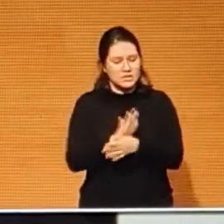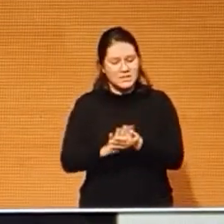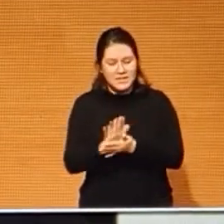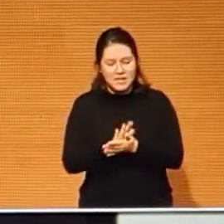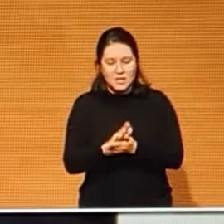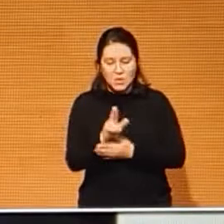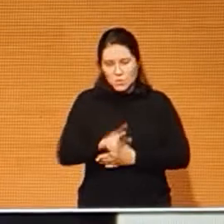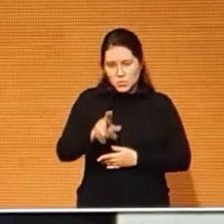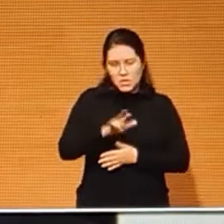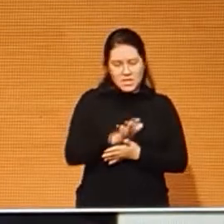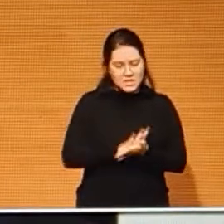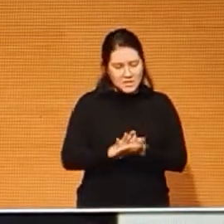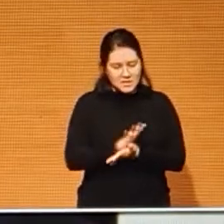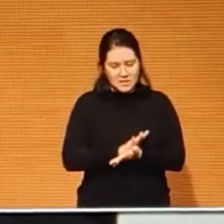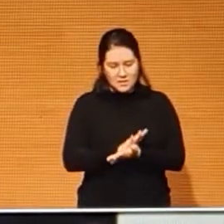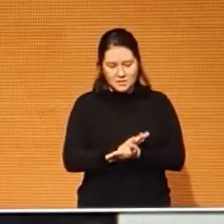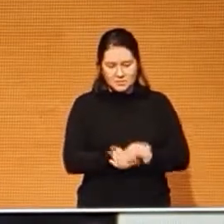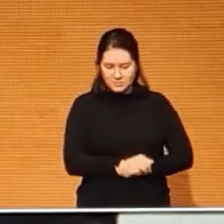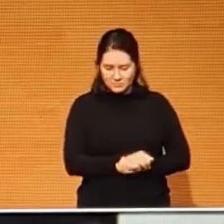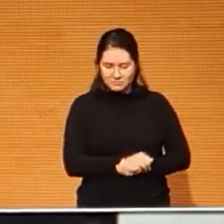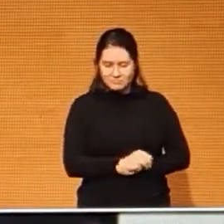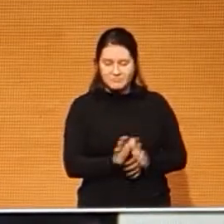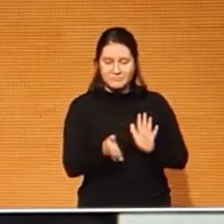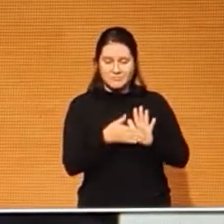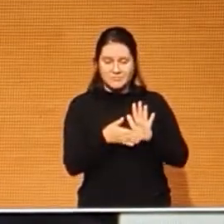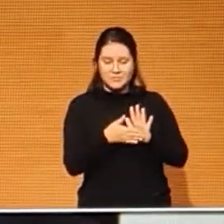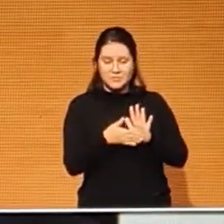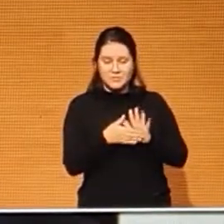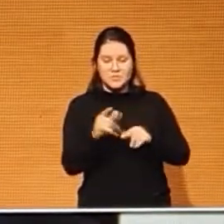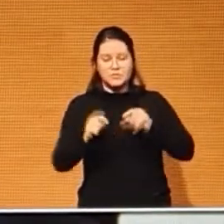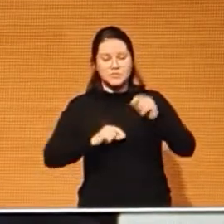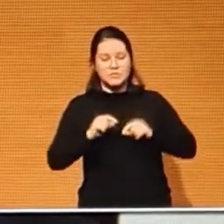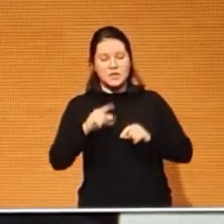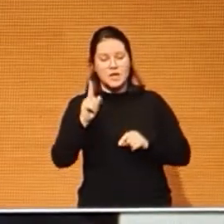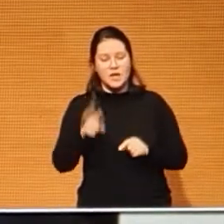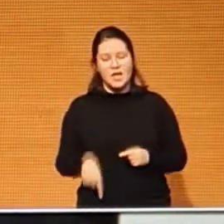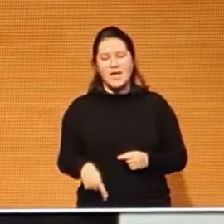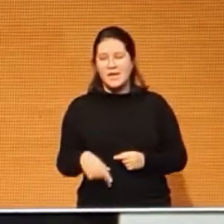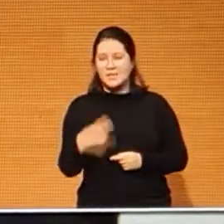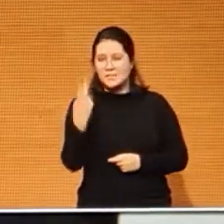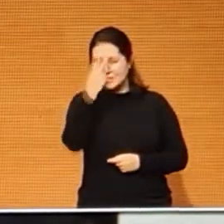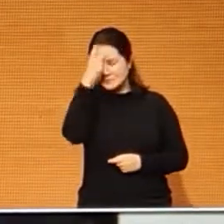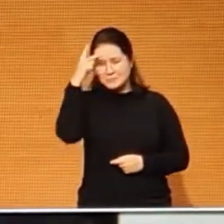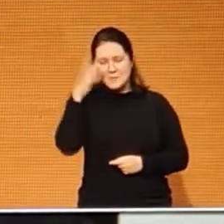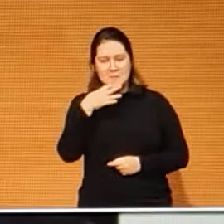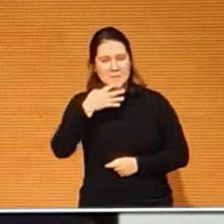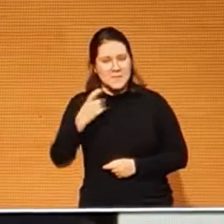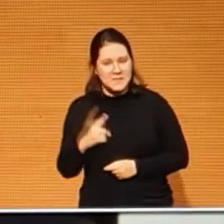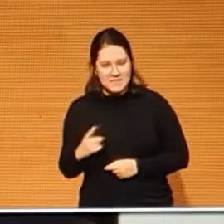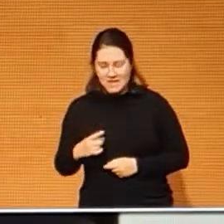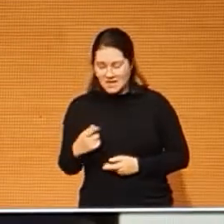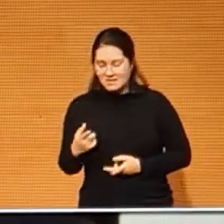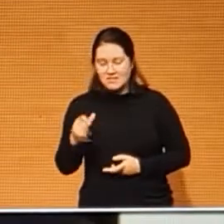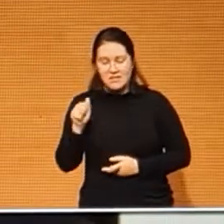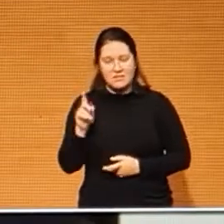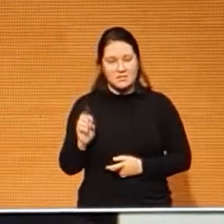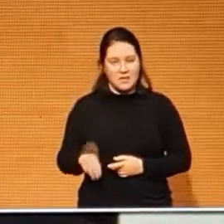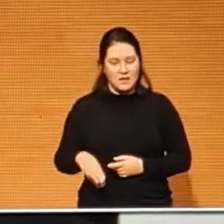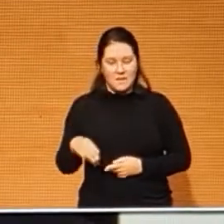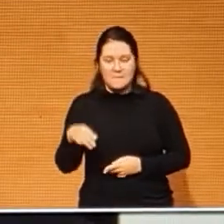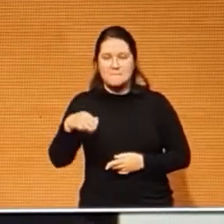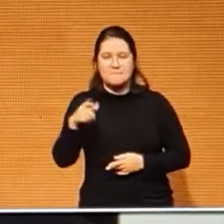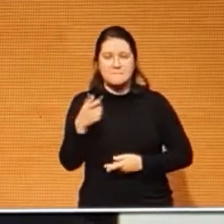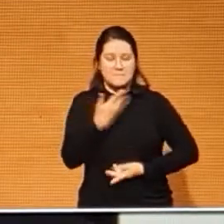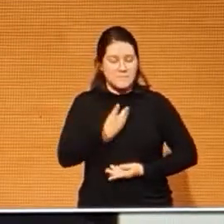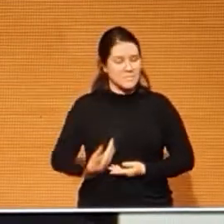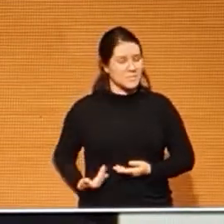servidores. É uma proposta que saiu da cabeça de alguém que desconhece a administração pública, suas realidades e possibilidades de